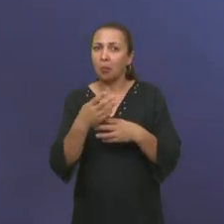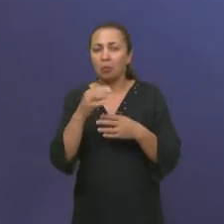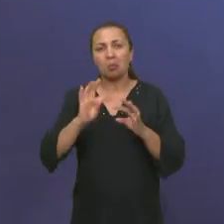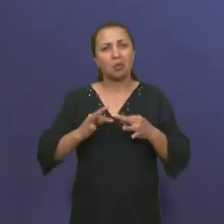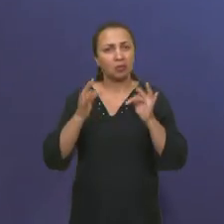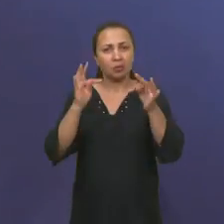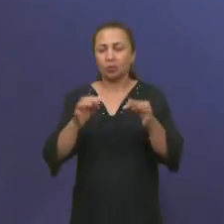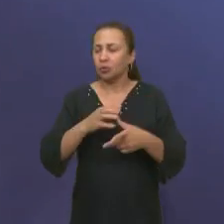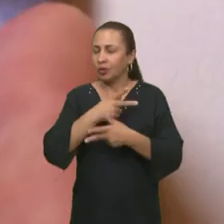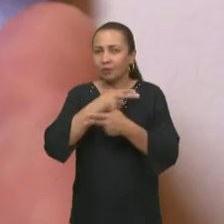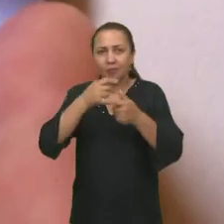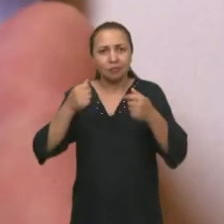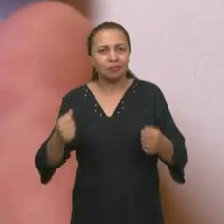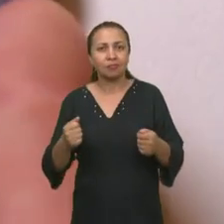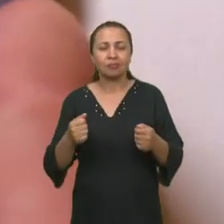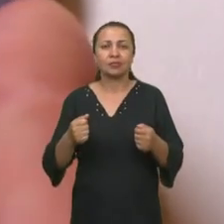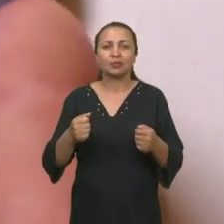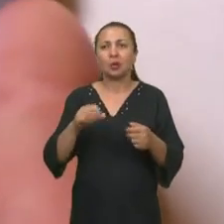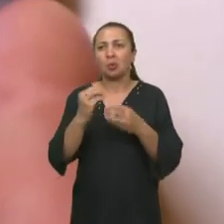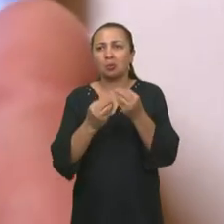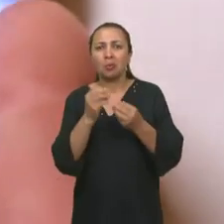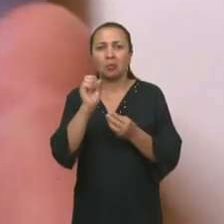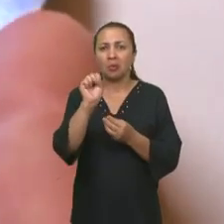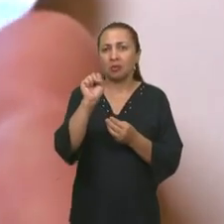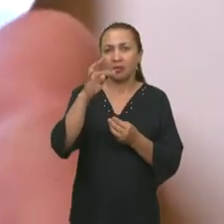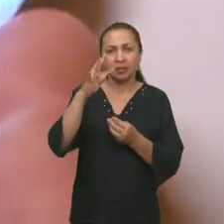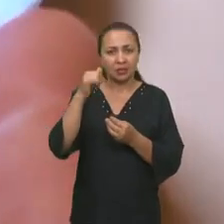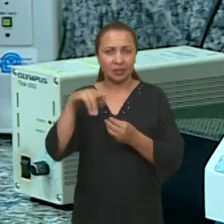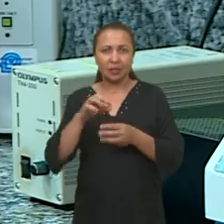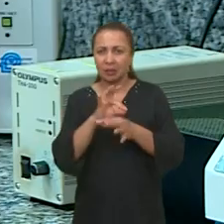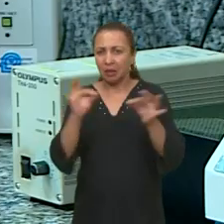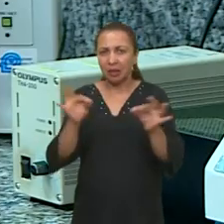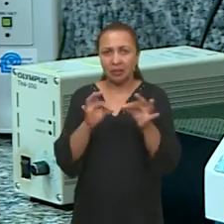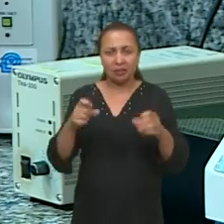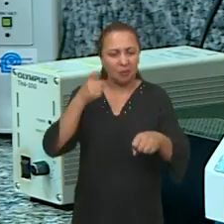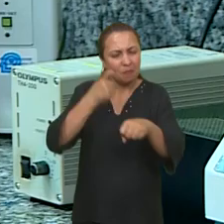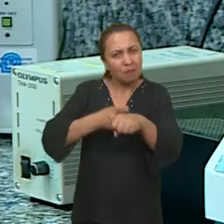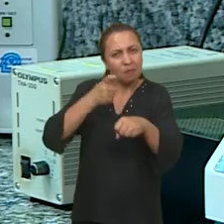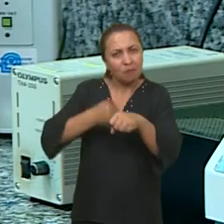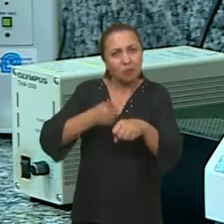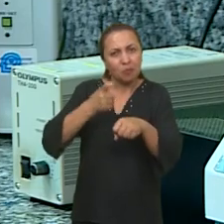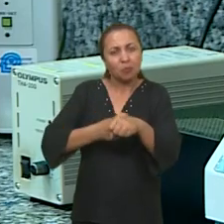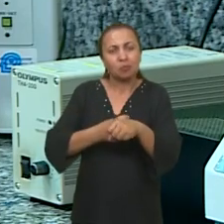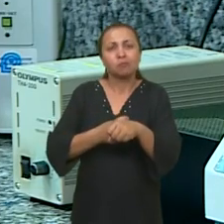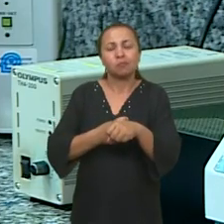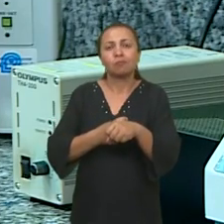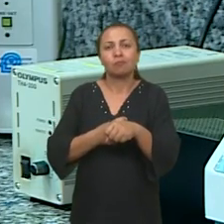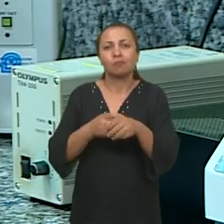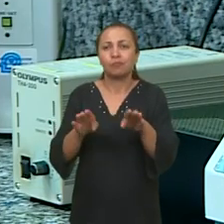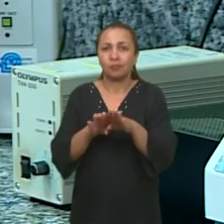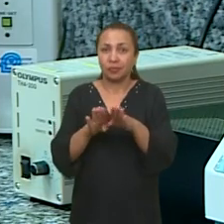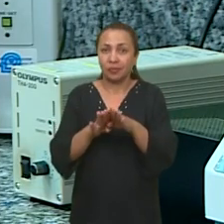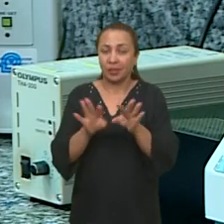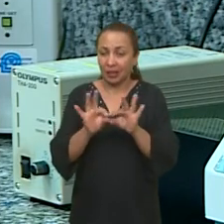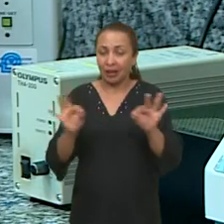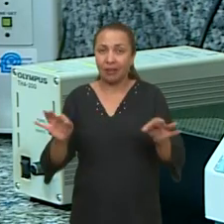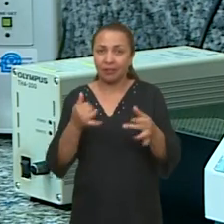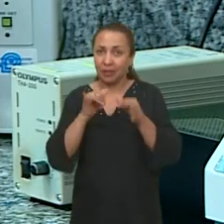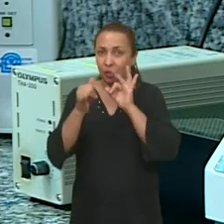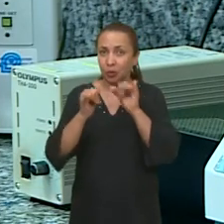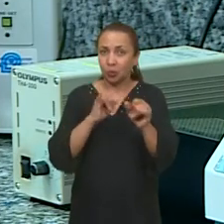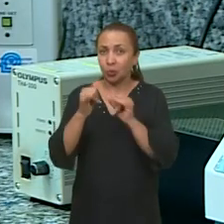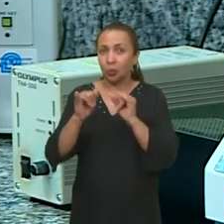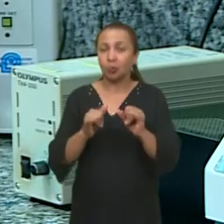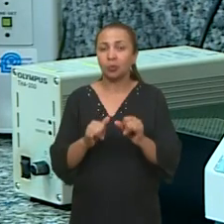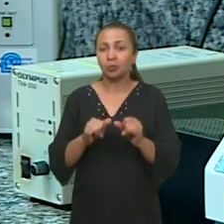estratégicos, tecnologias várias. O tungstênico, na linha forte, a gente chama metal duro, tanto no nióbio, na linha